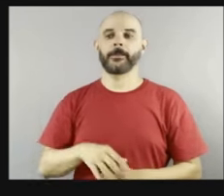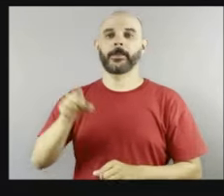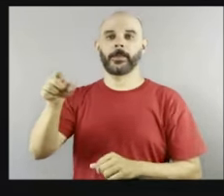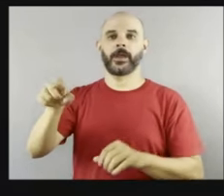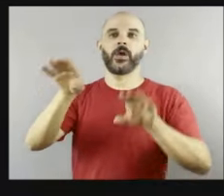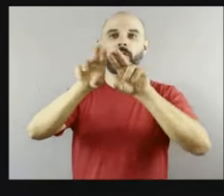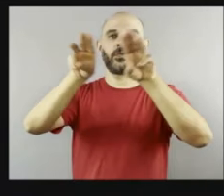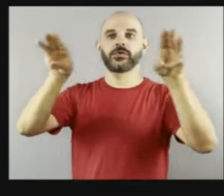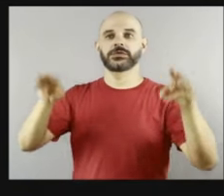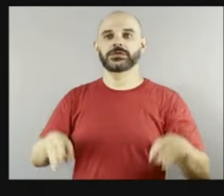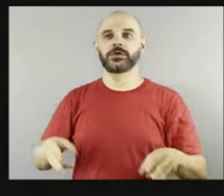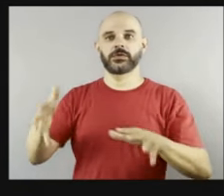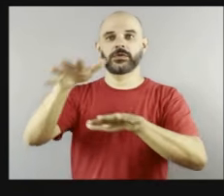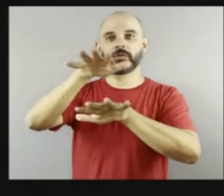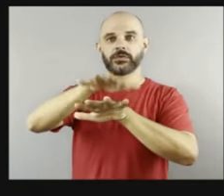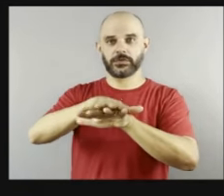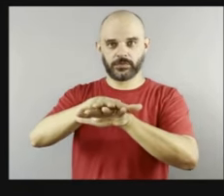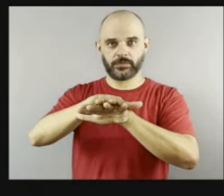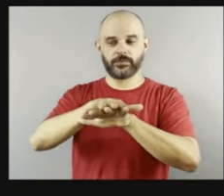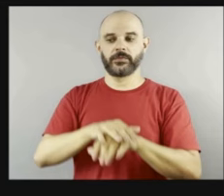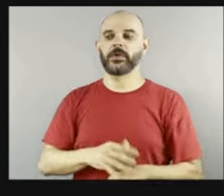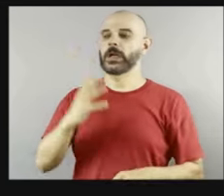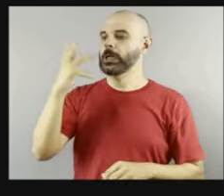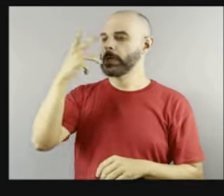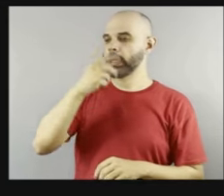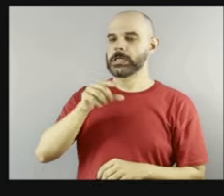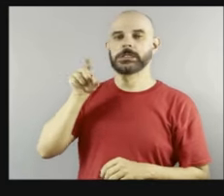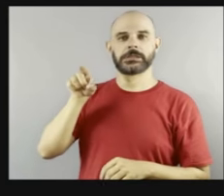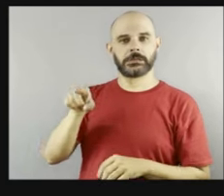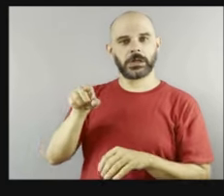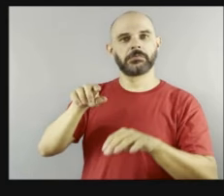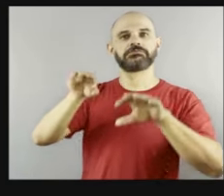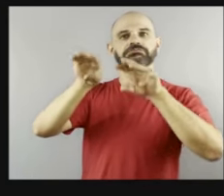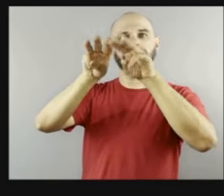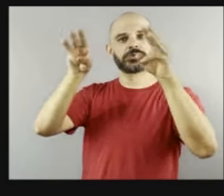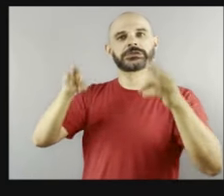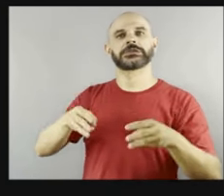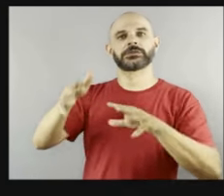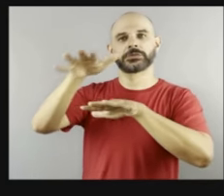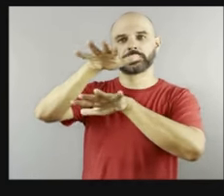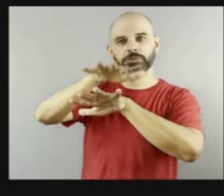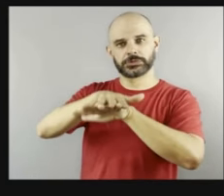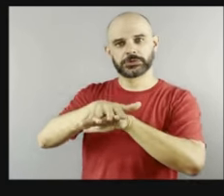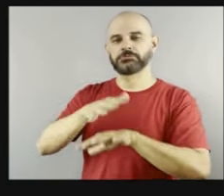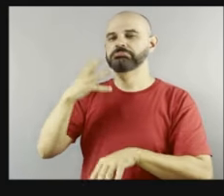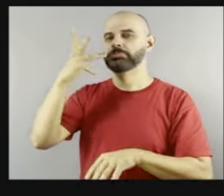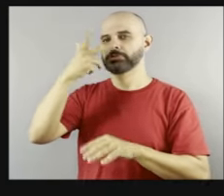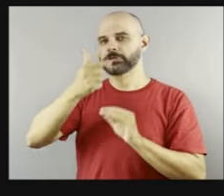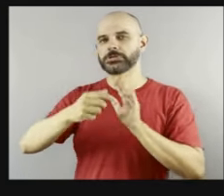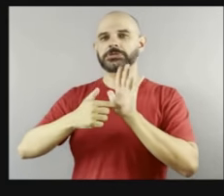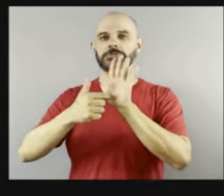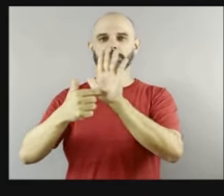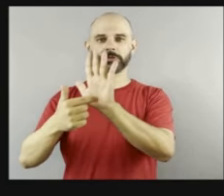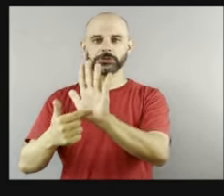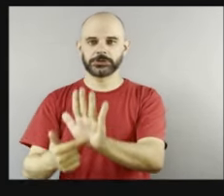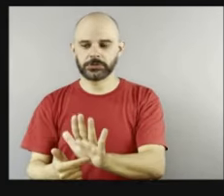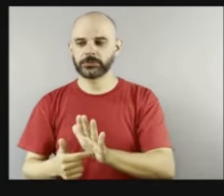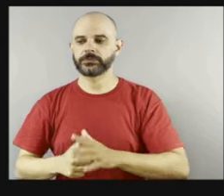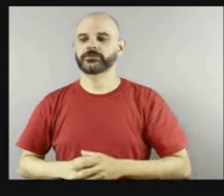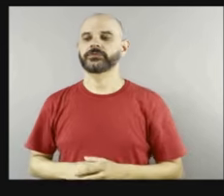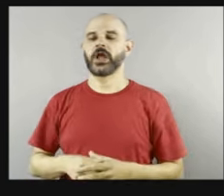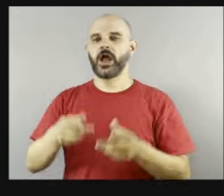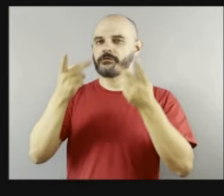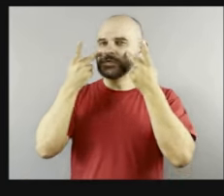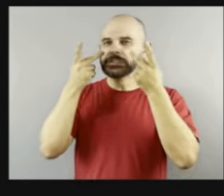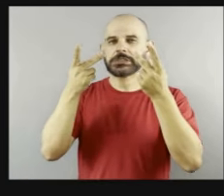então foi lindíssimo, né, essa exposição, uma visitação fantástica, e aí